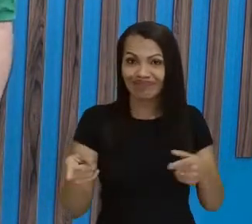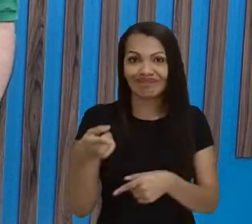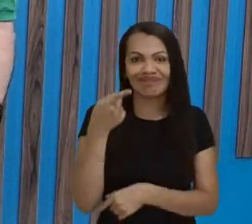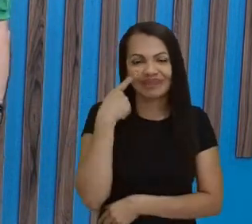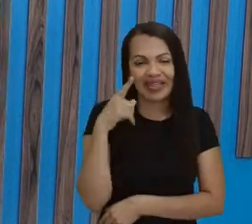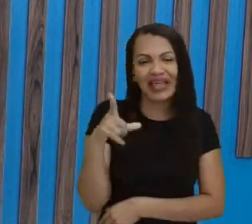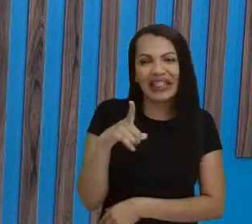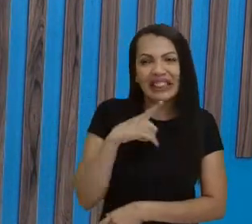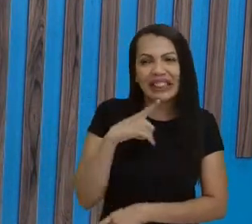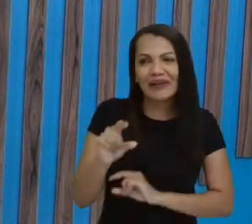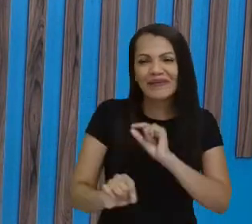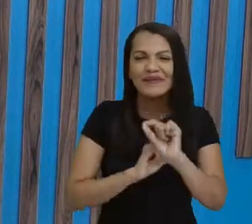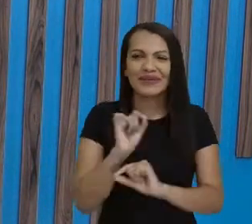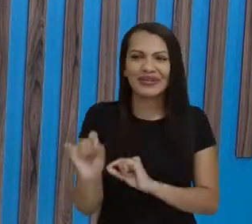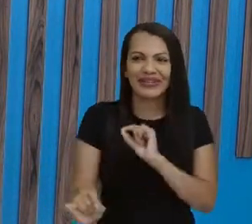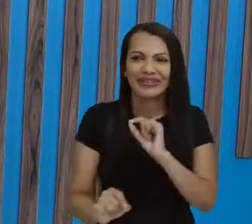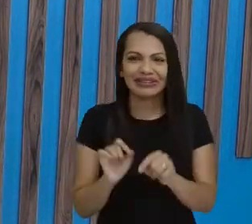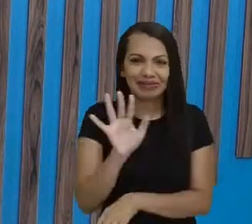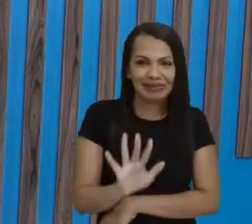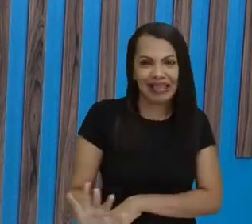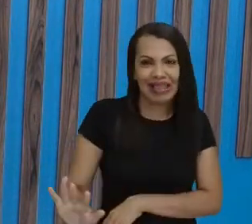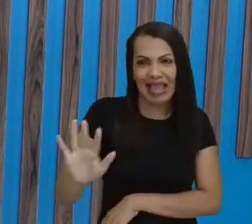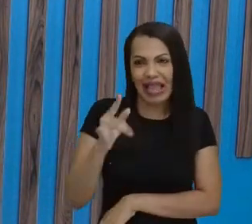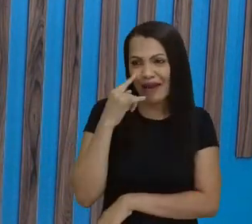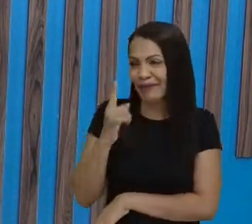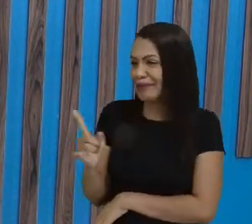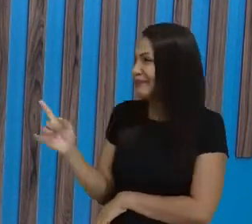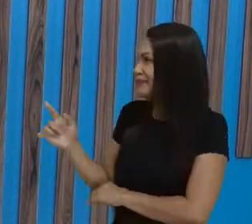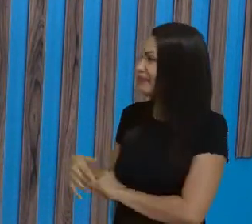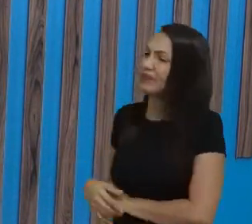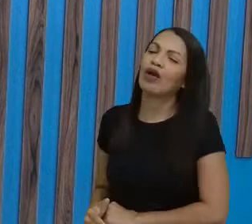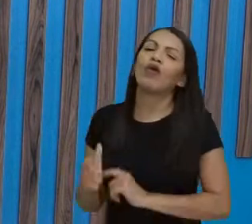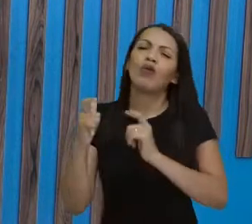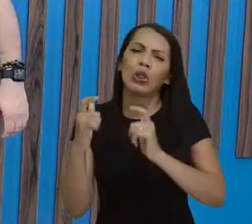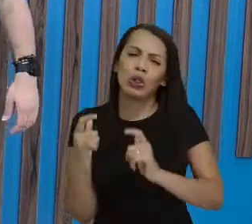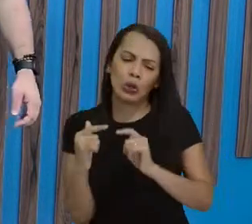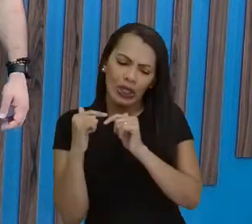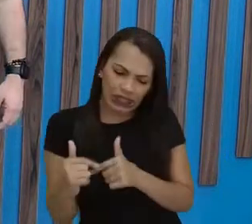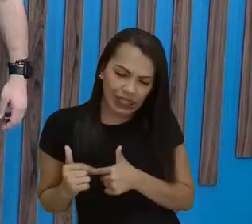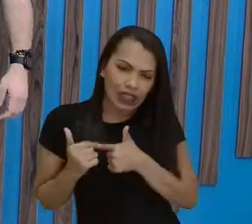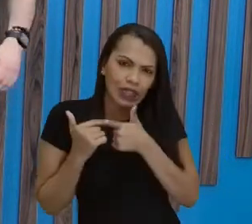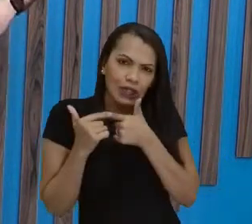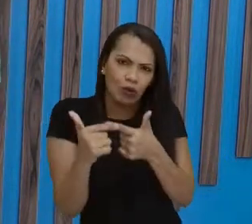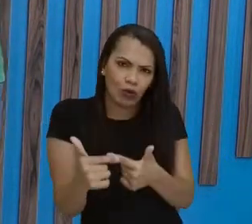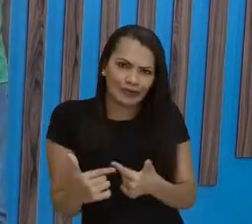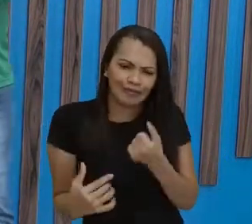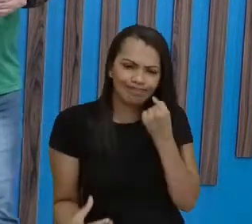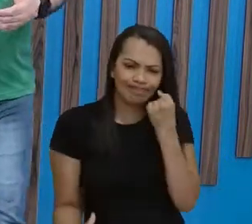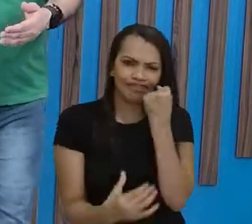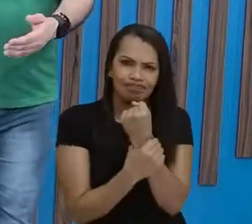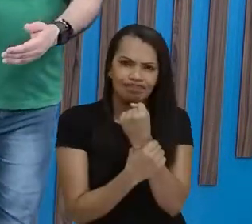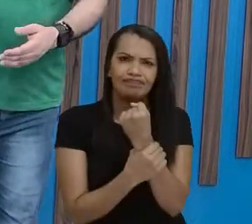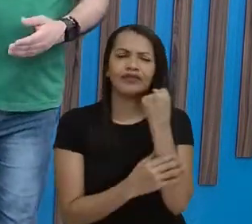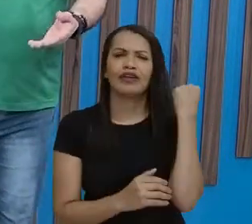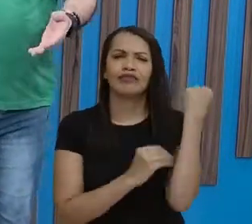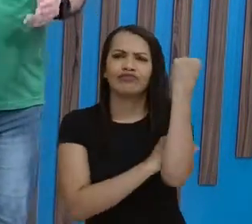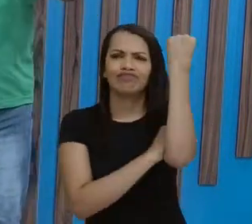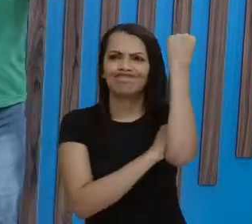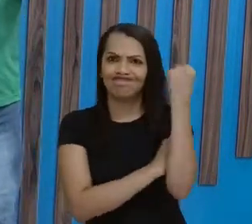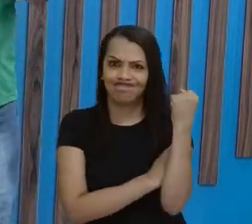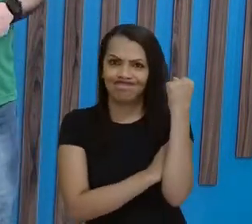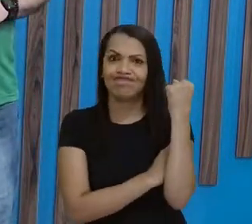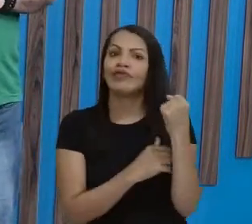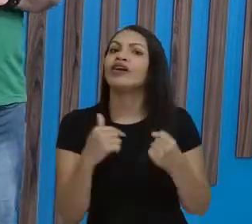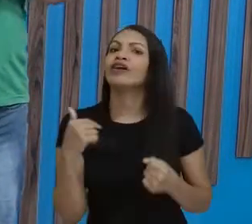a gente tem aqui, ó, esse aqui foi o outro local de resistência, onde os rebeldes ali, né, no caso,